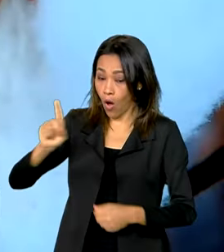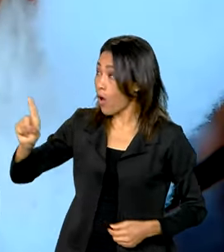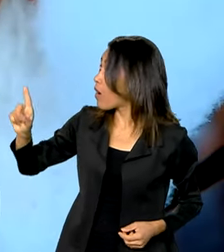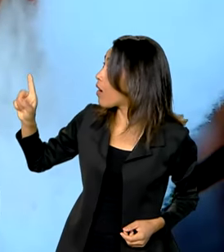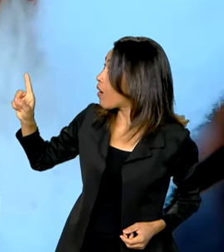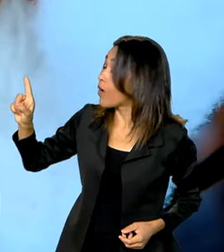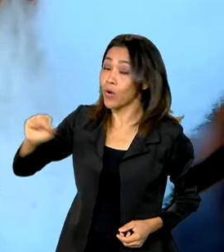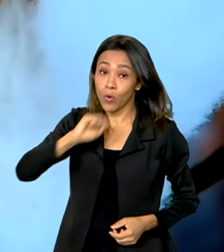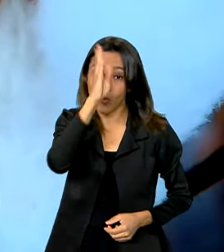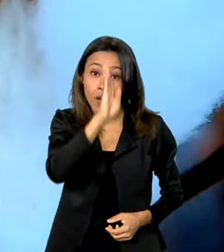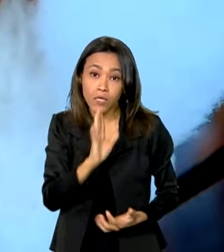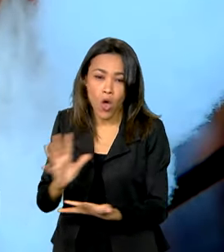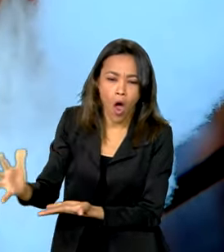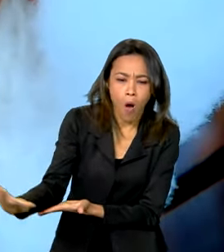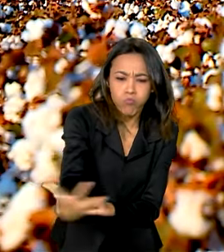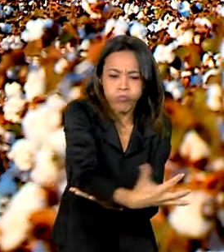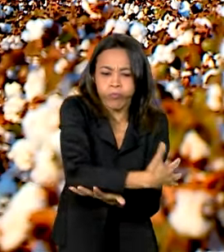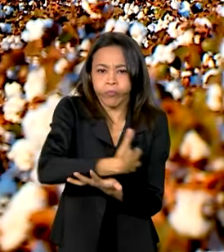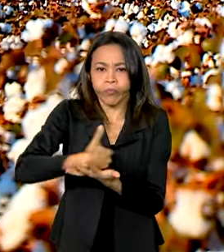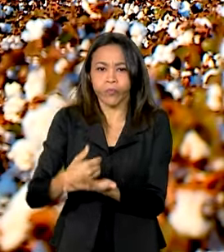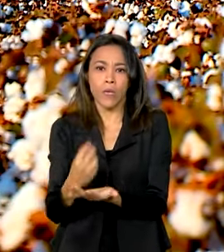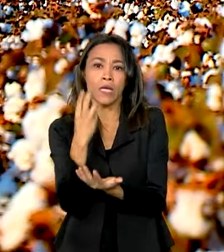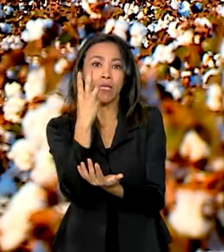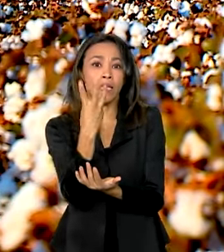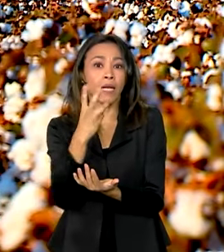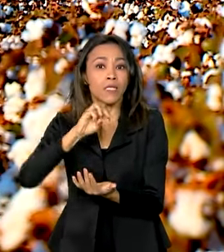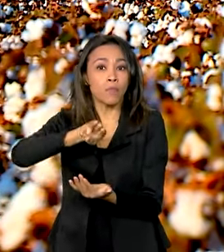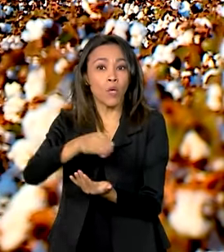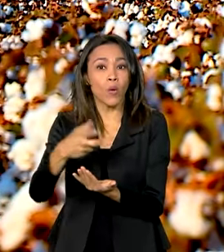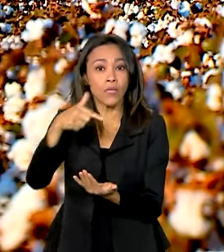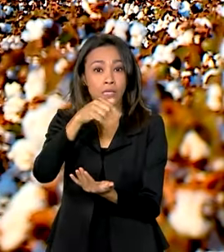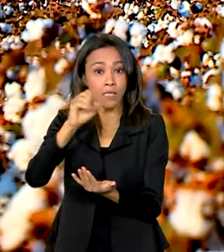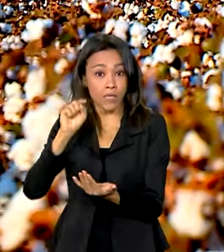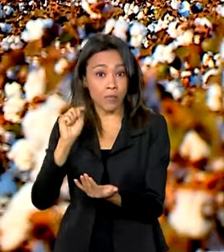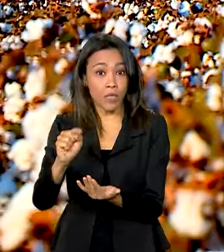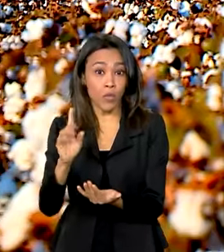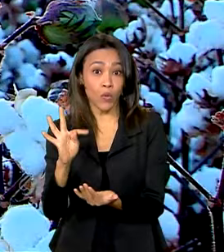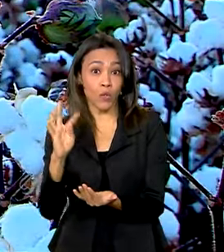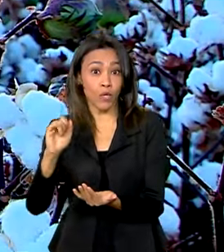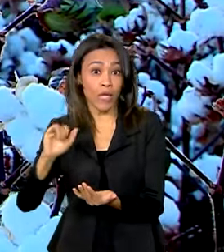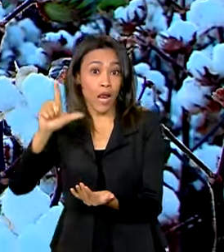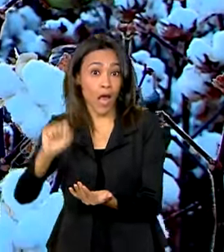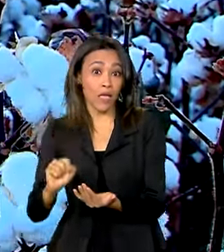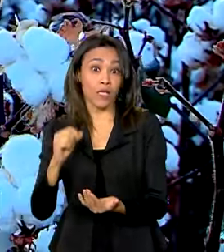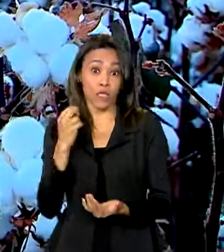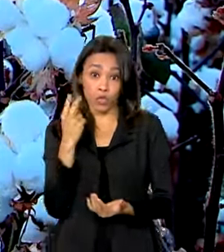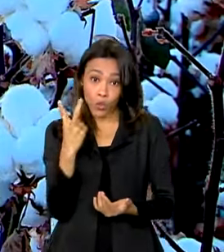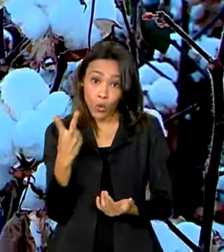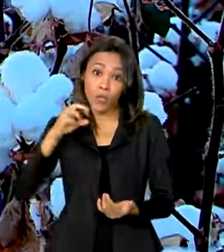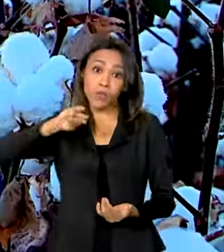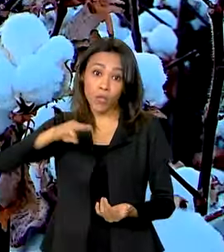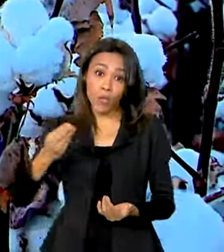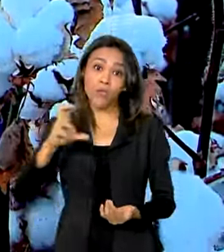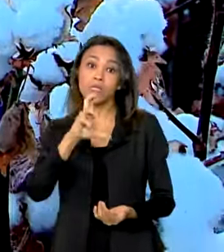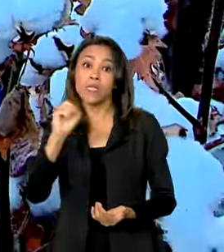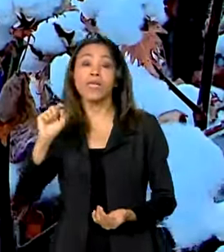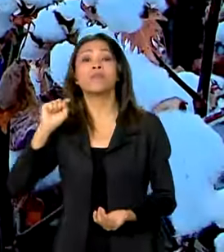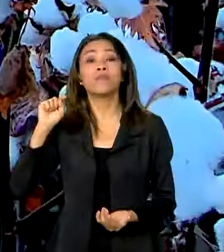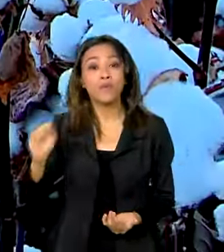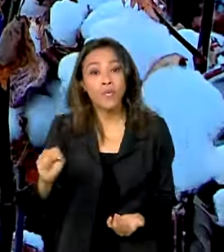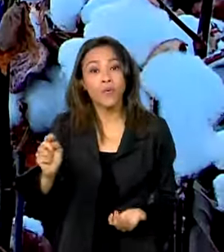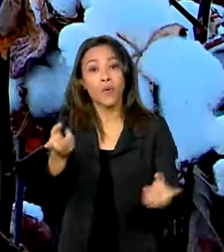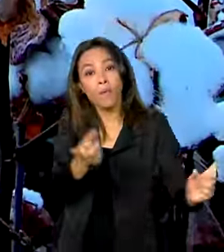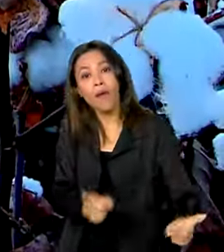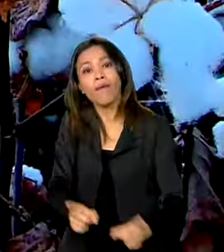país deve colher cerca de 3 milhões e 700 mil toneladas do produto, com 2 milhões e meio destinados à exportação.